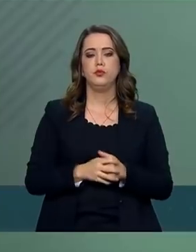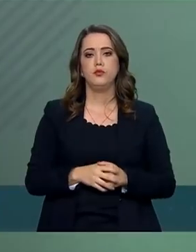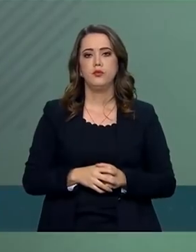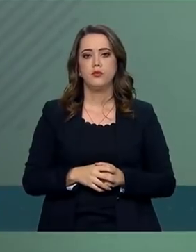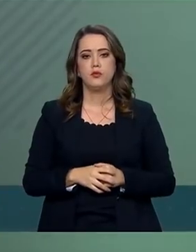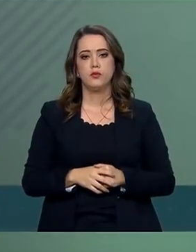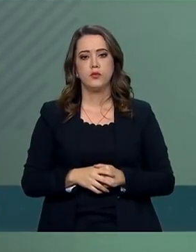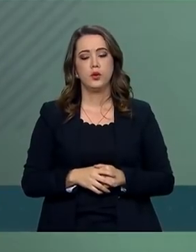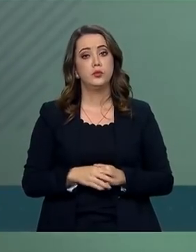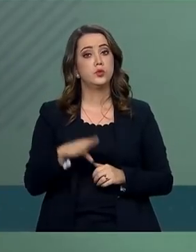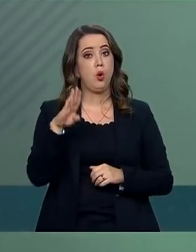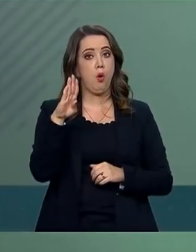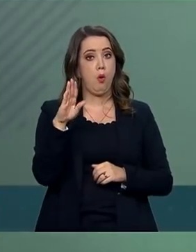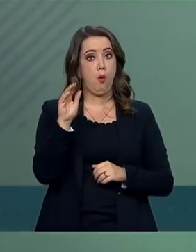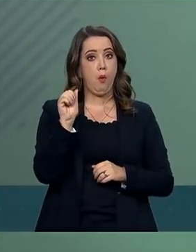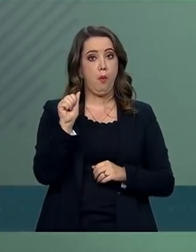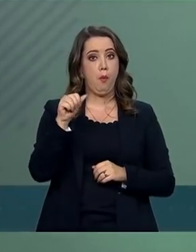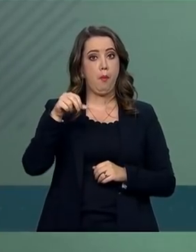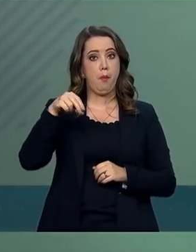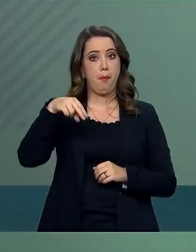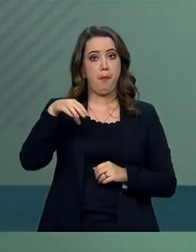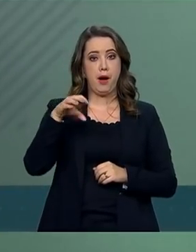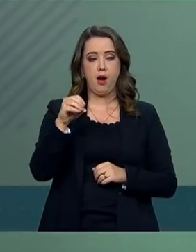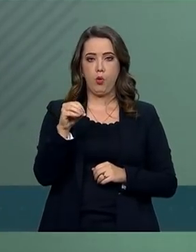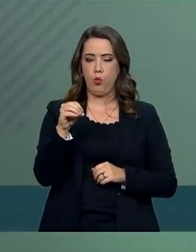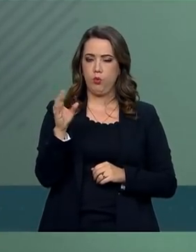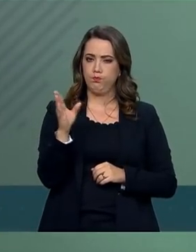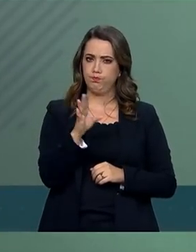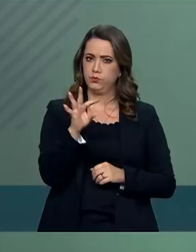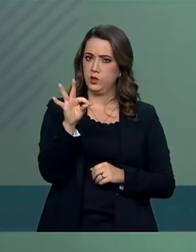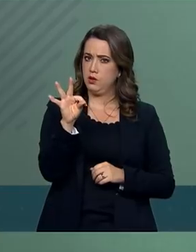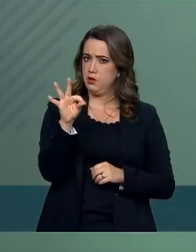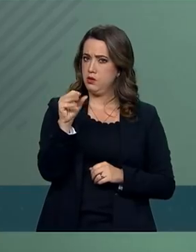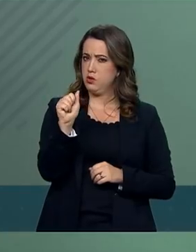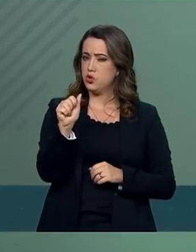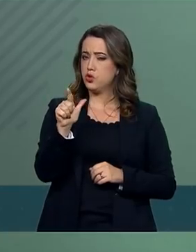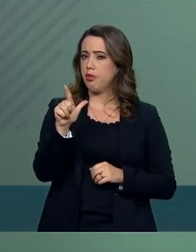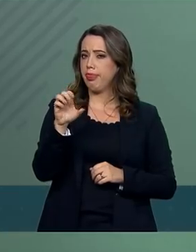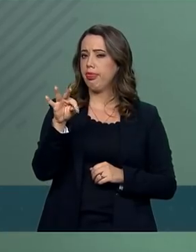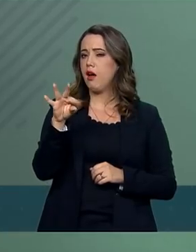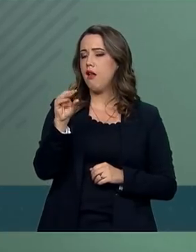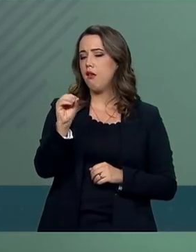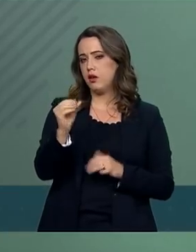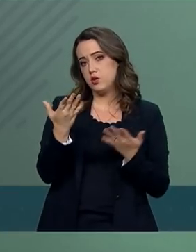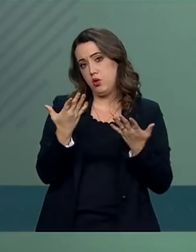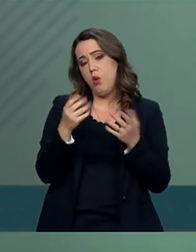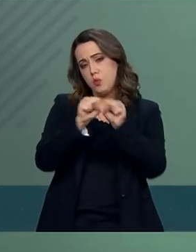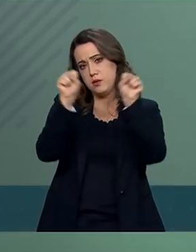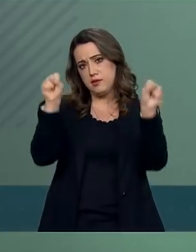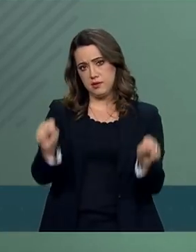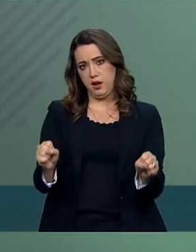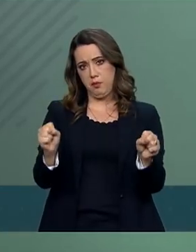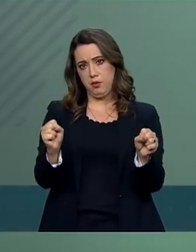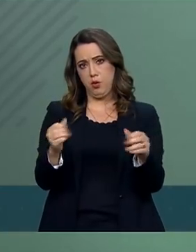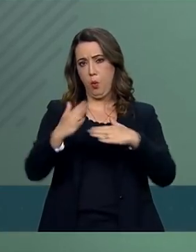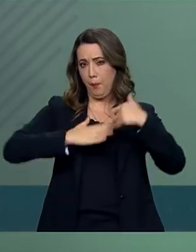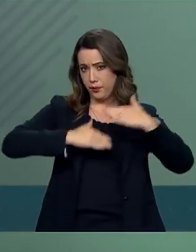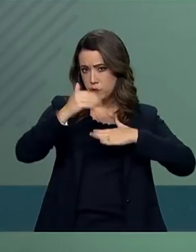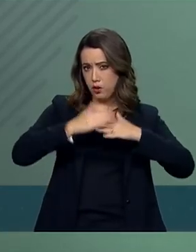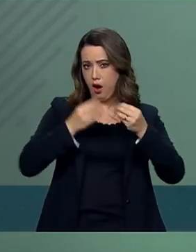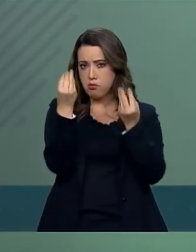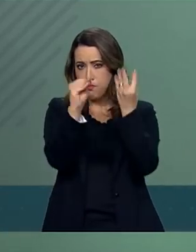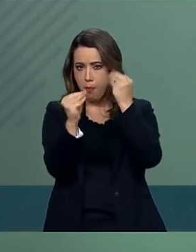O Banco de Talentos, ele vem ao encontro daquilo que o presidente vocaliza desde que assumiu os